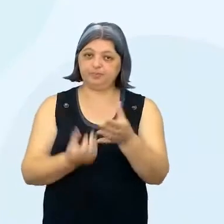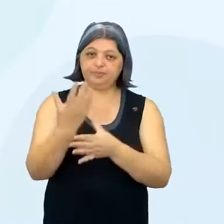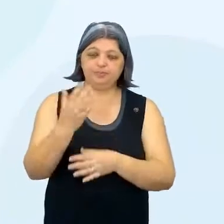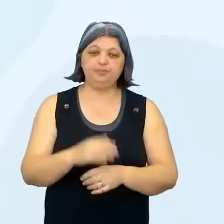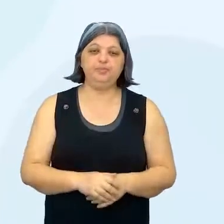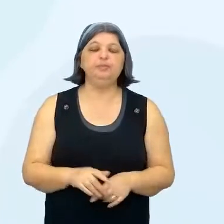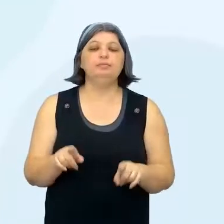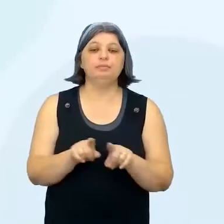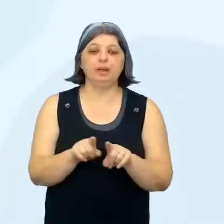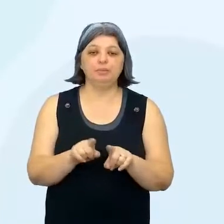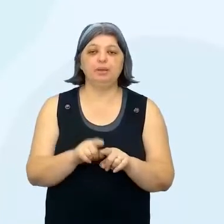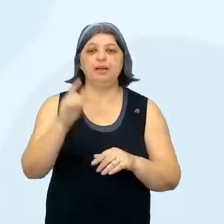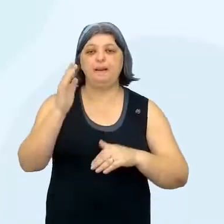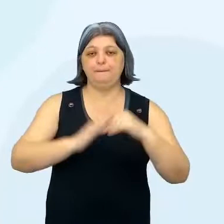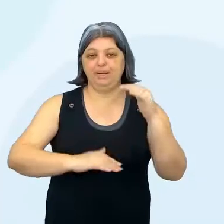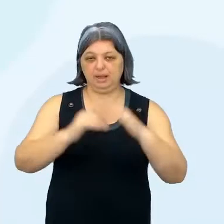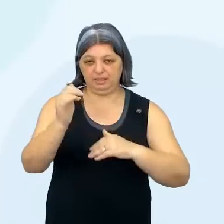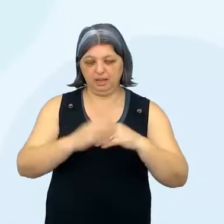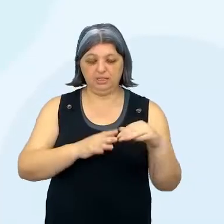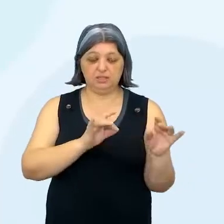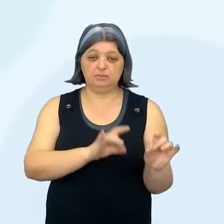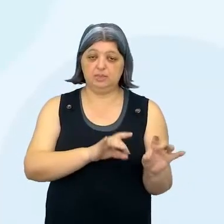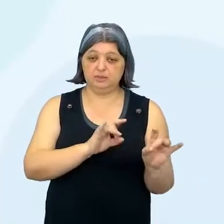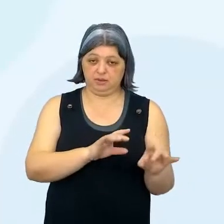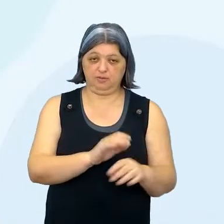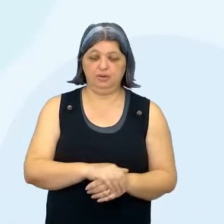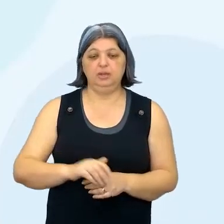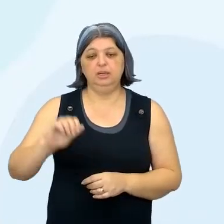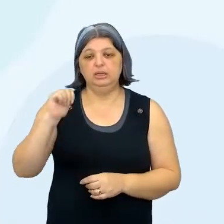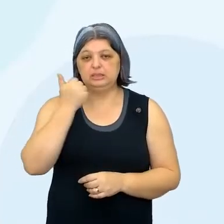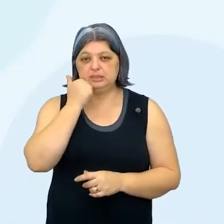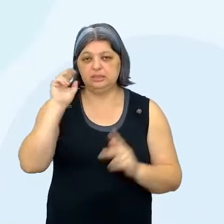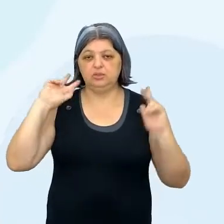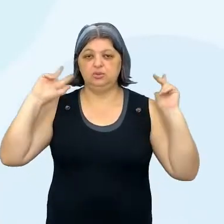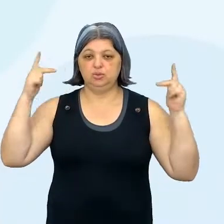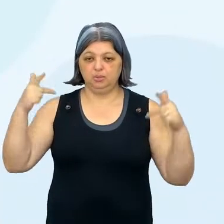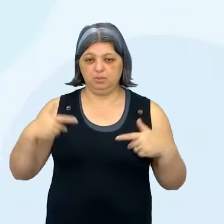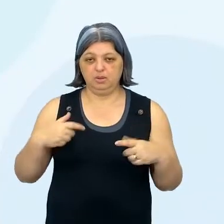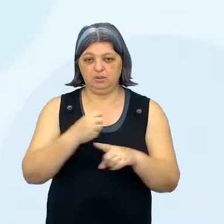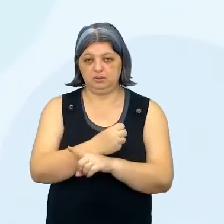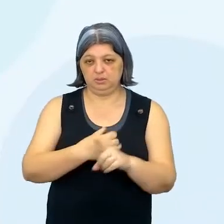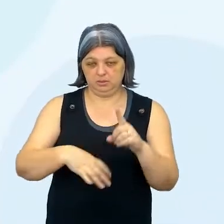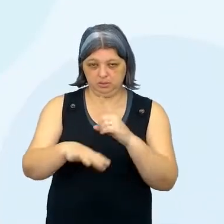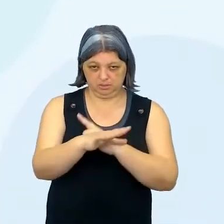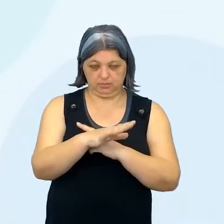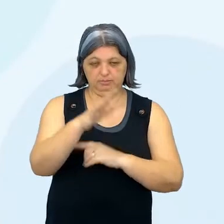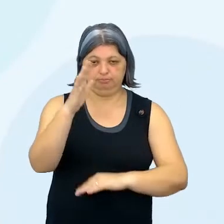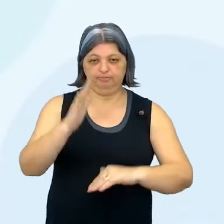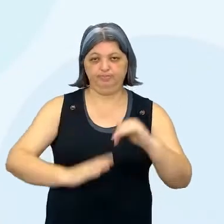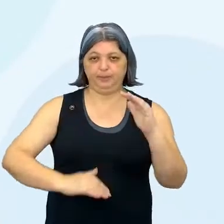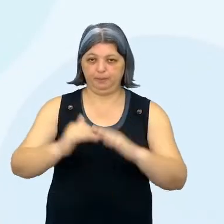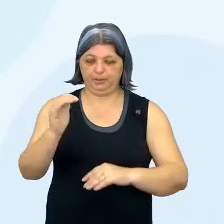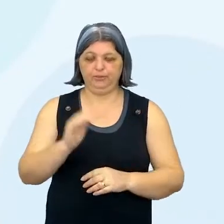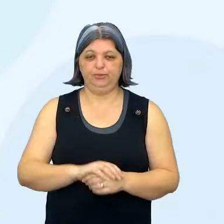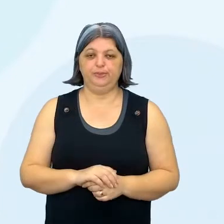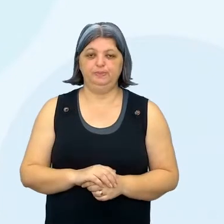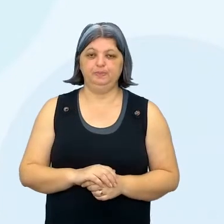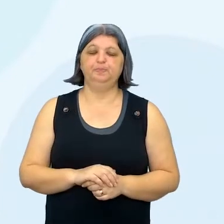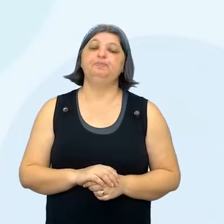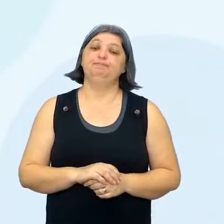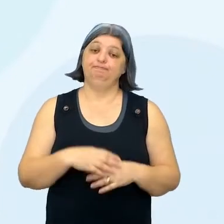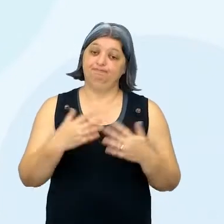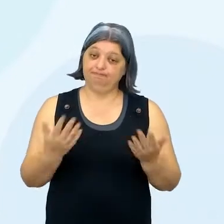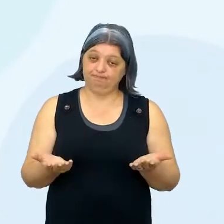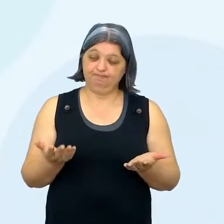assim como as habilidades específicas das ciências humanas e sociais aplicadas. E é isso, tá?